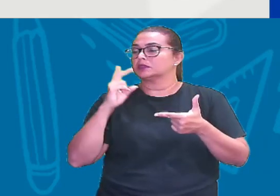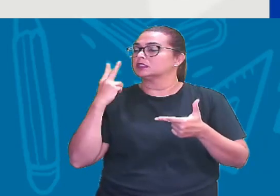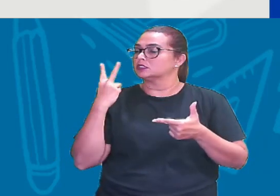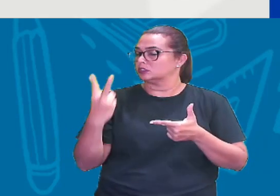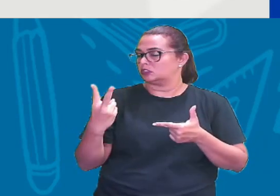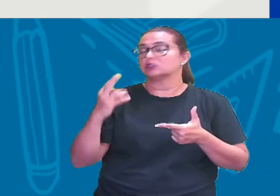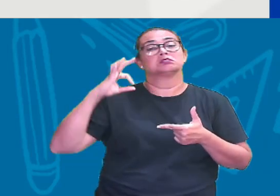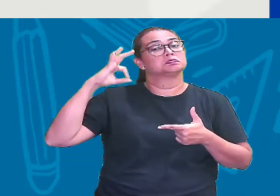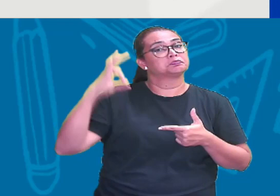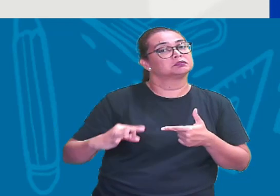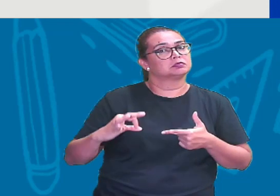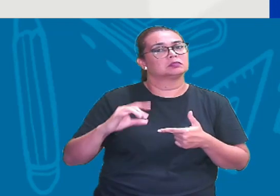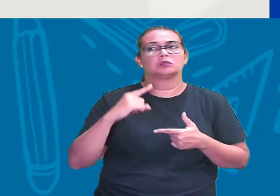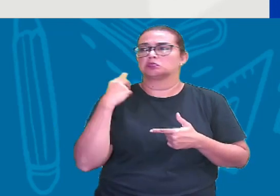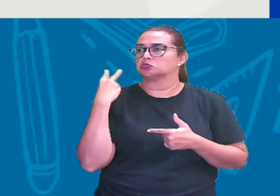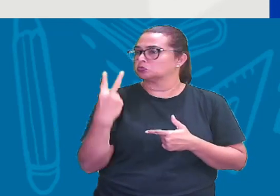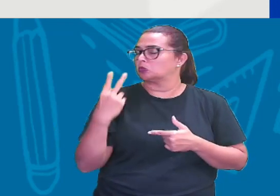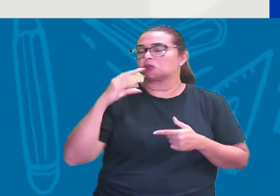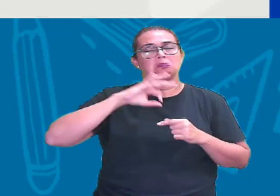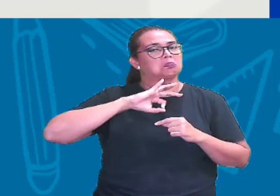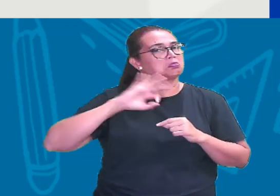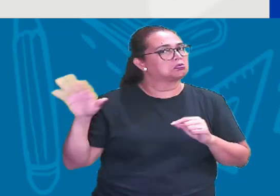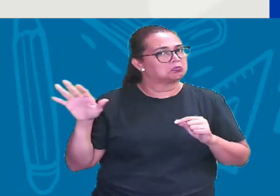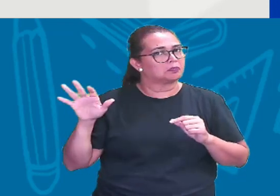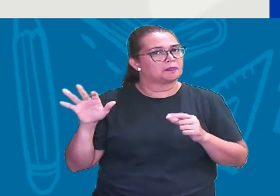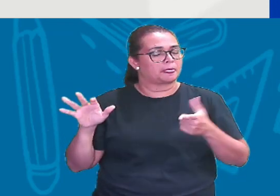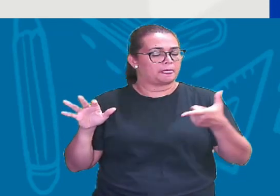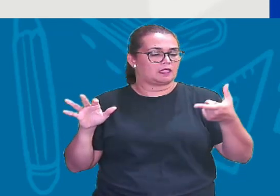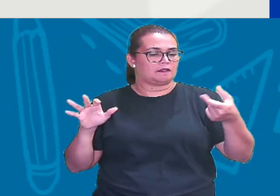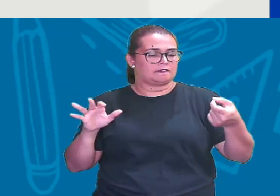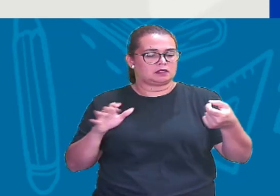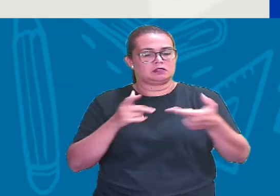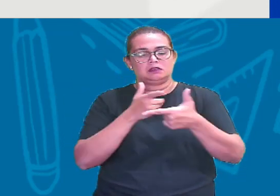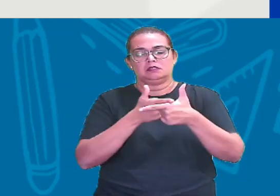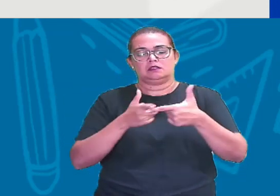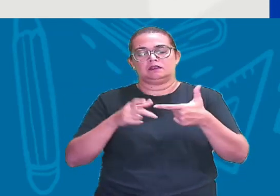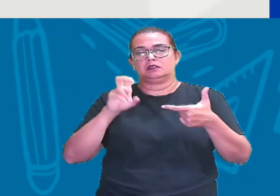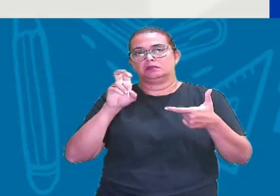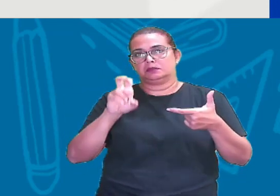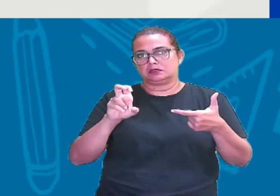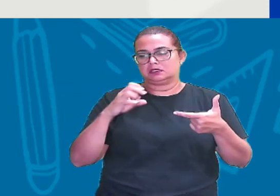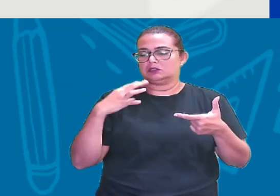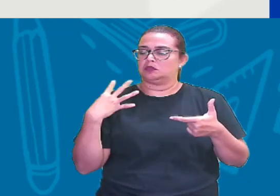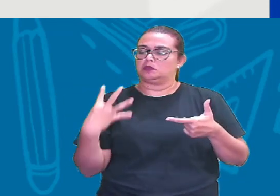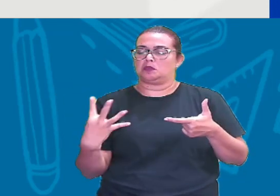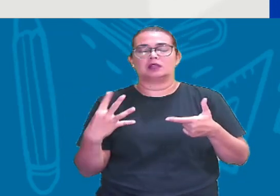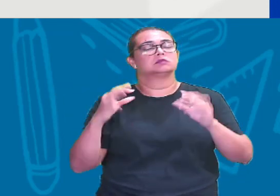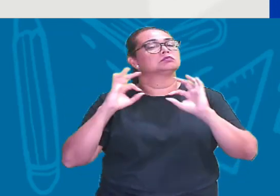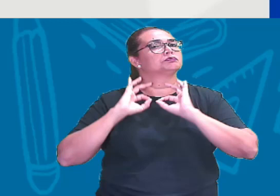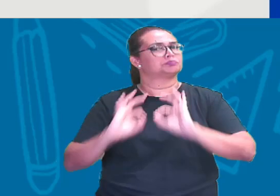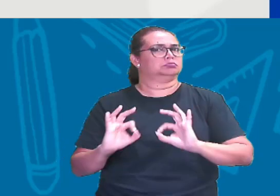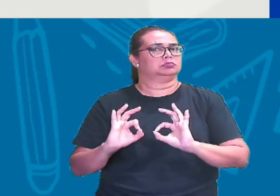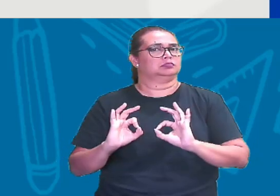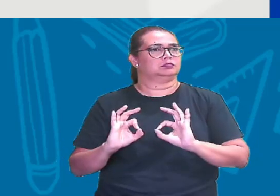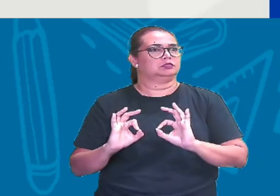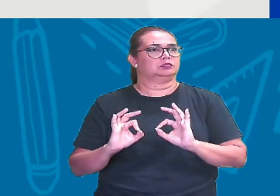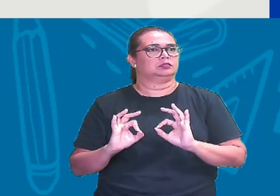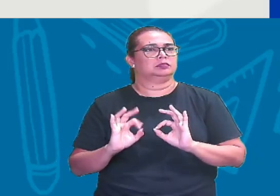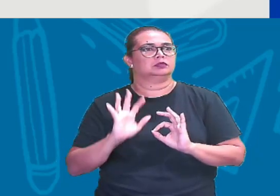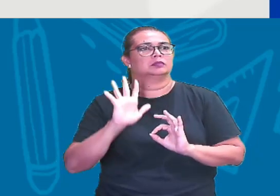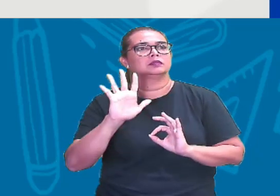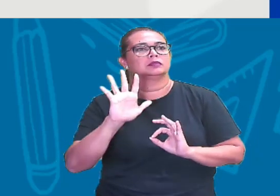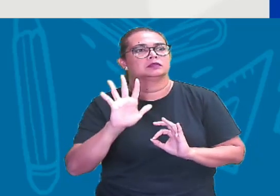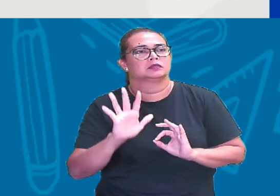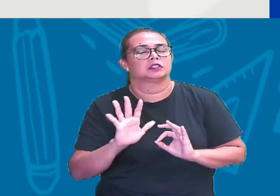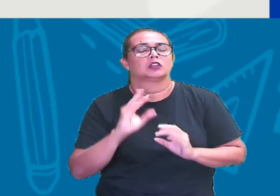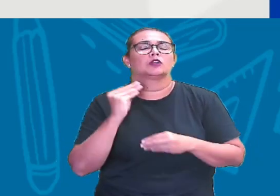divisão exata Tá certo? 20 dividido por 5 4 É uma divisão exata E